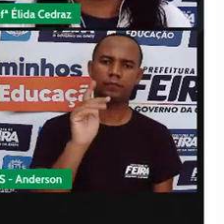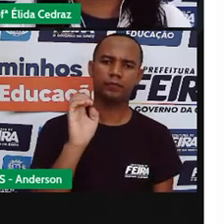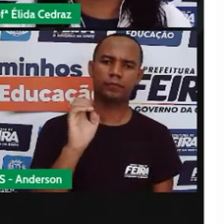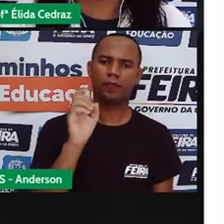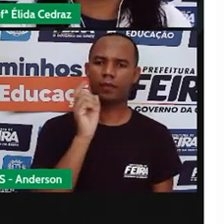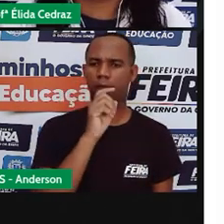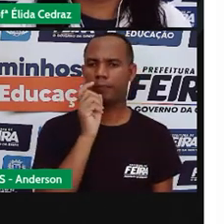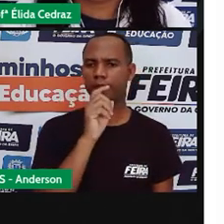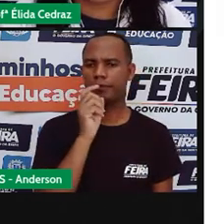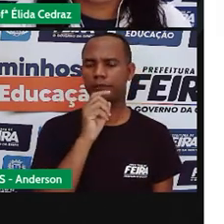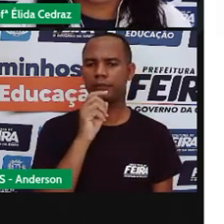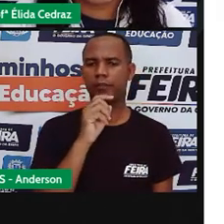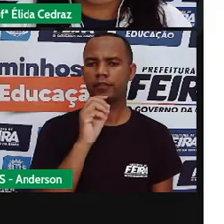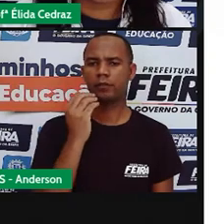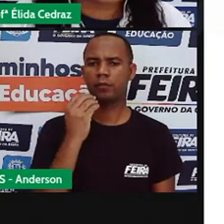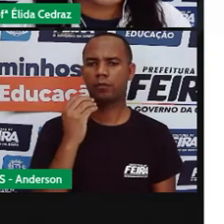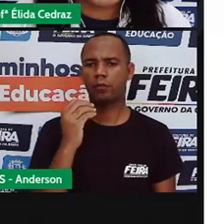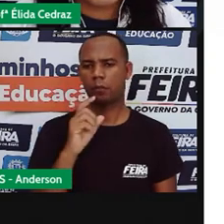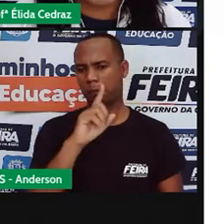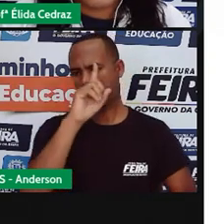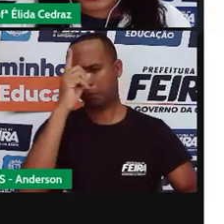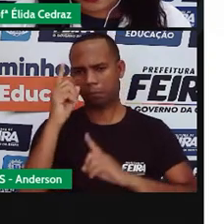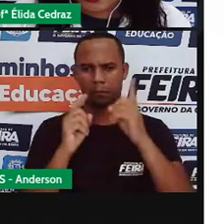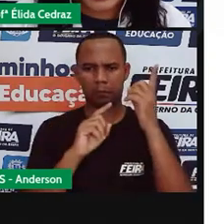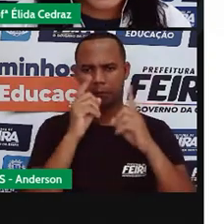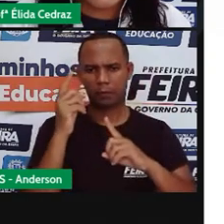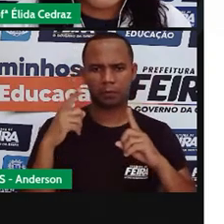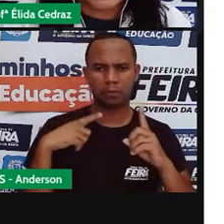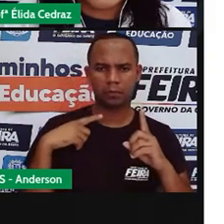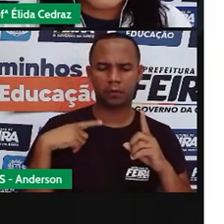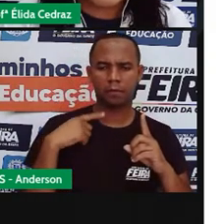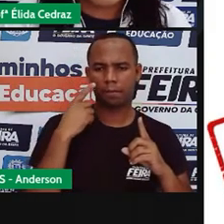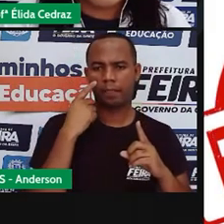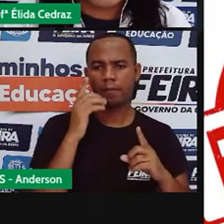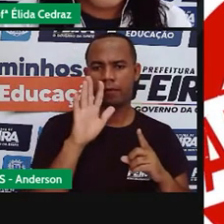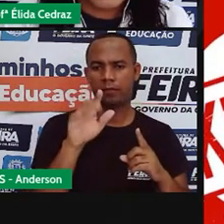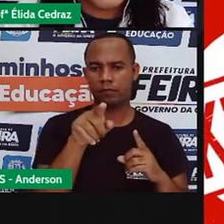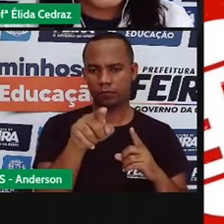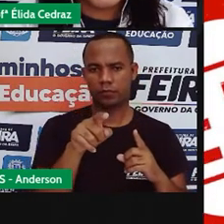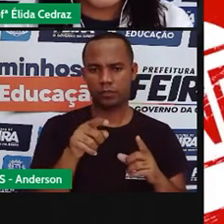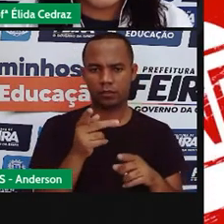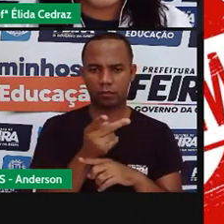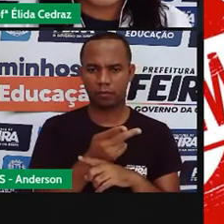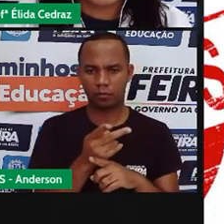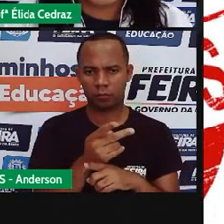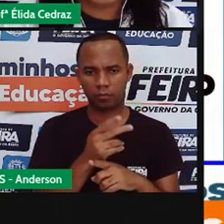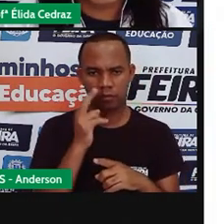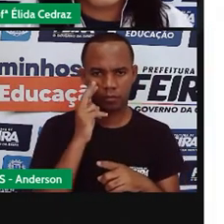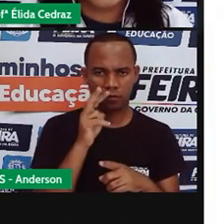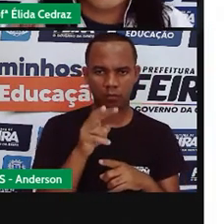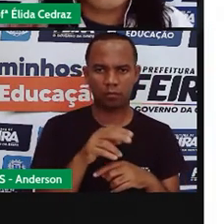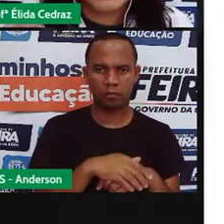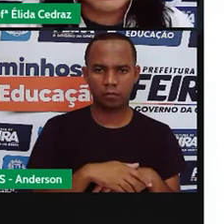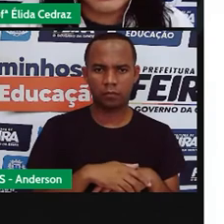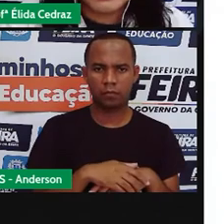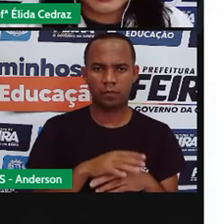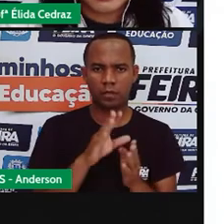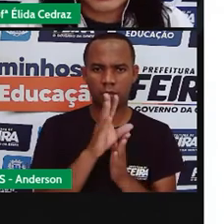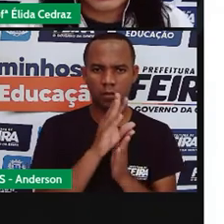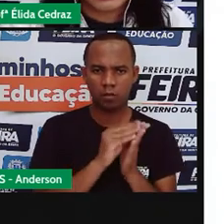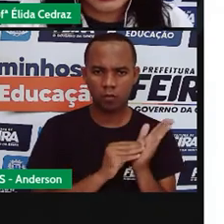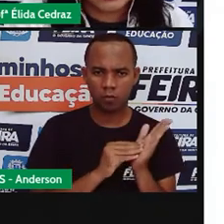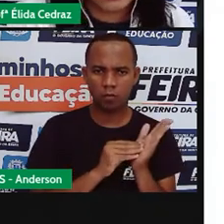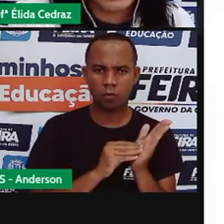é o site de verificação do fake news o que que acontece é esse aqui você copia a